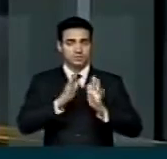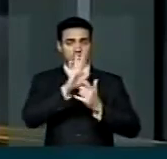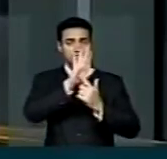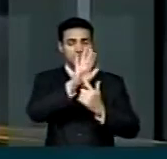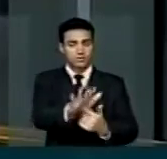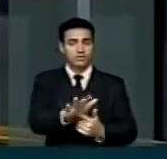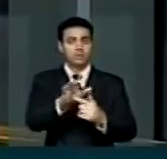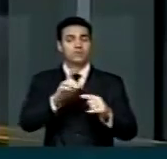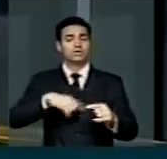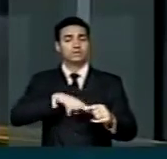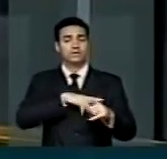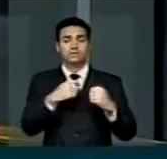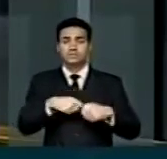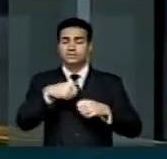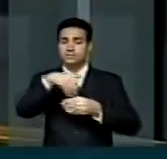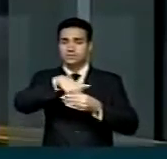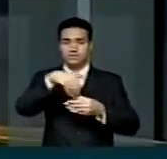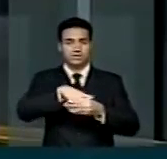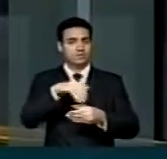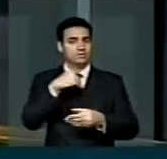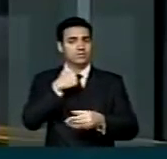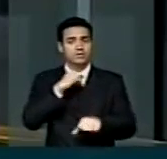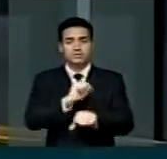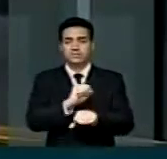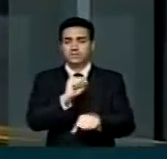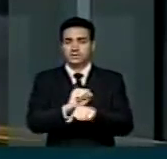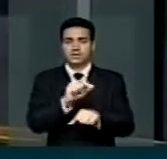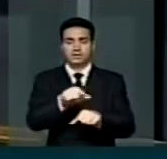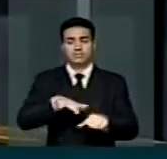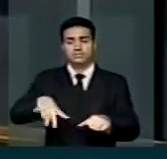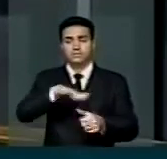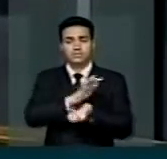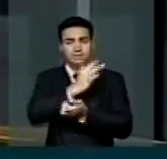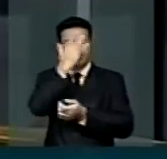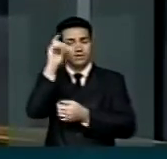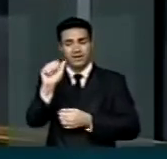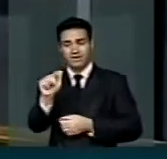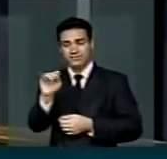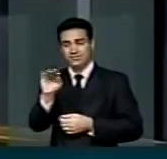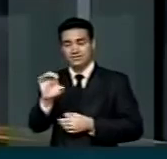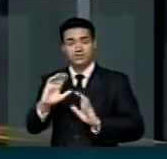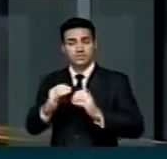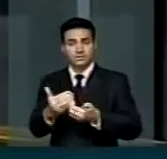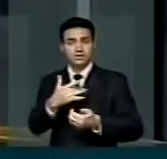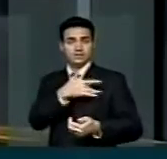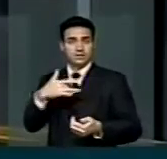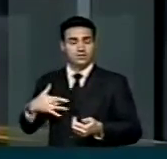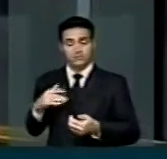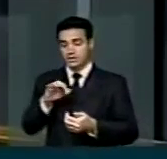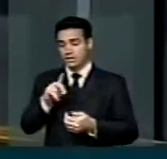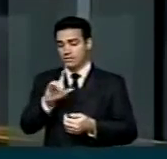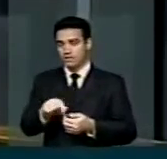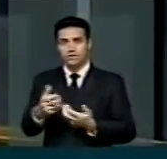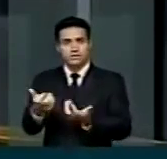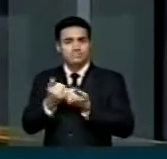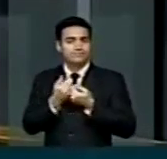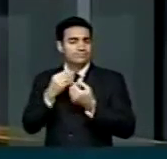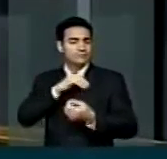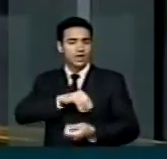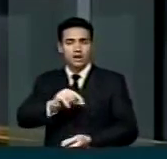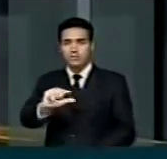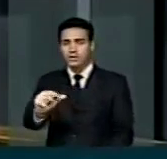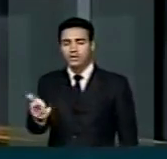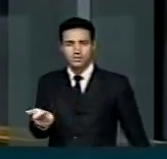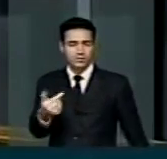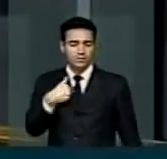mas a gente tem que votar. Não dá mais para sustentar um agente comunitário de saúde e endemias recebendo praticamente um salário